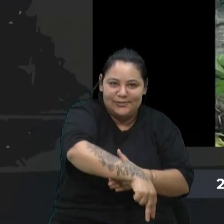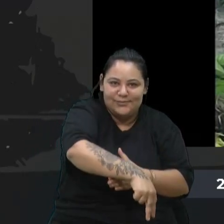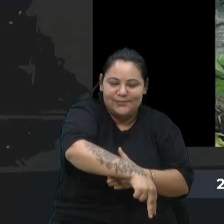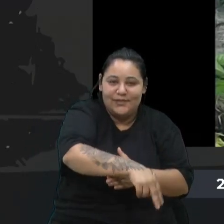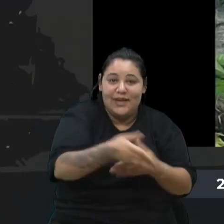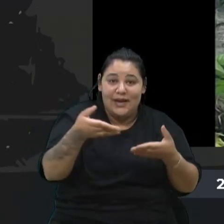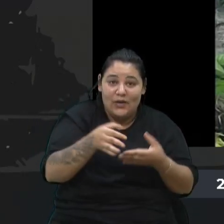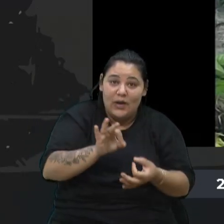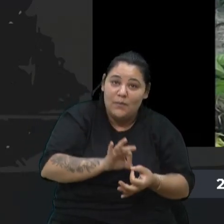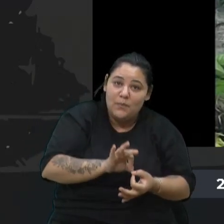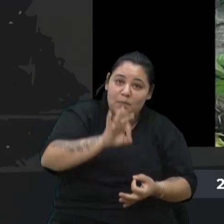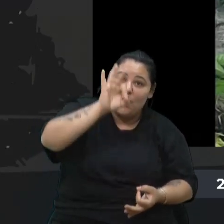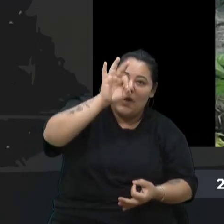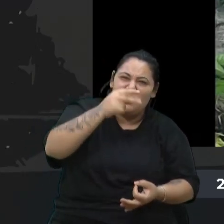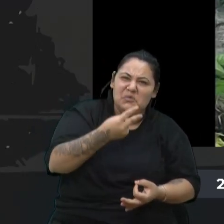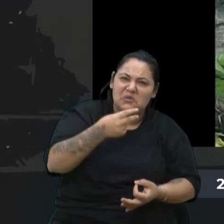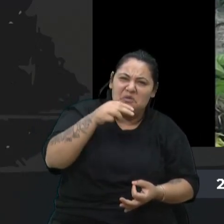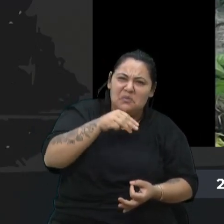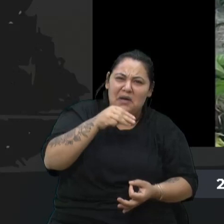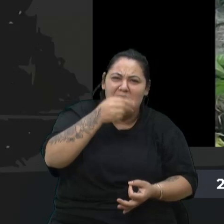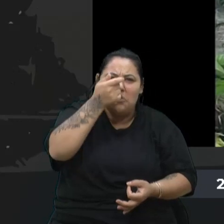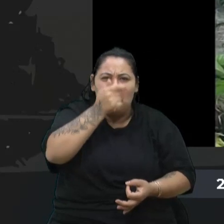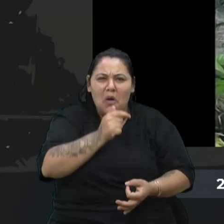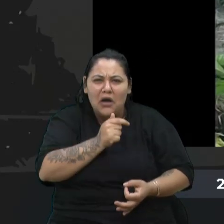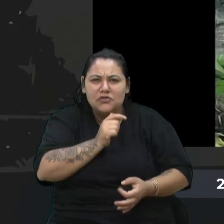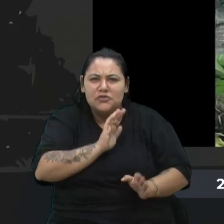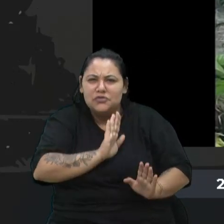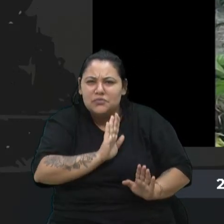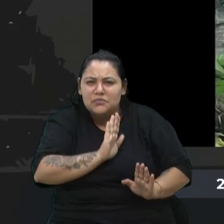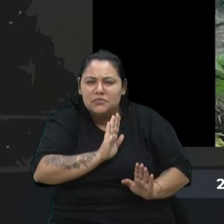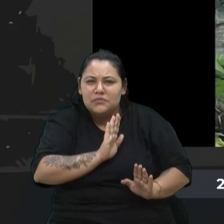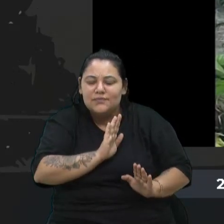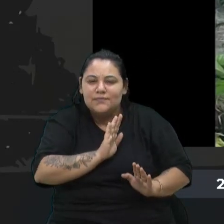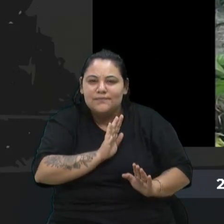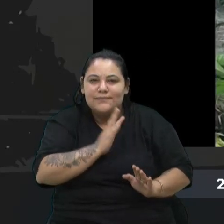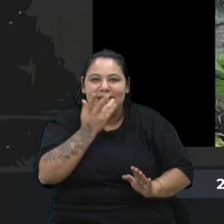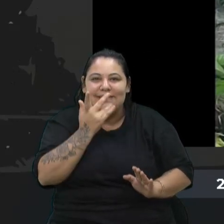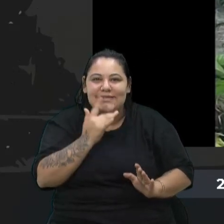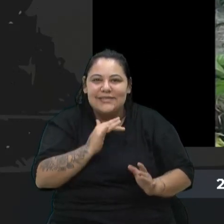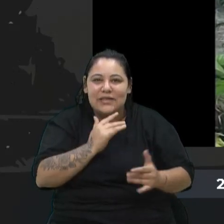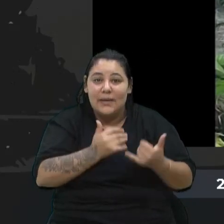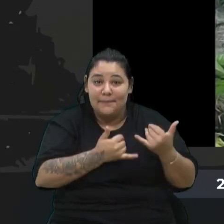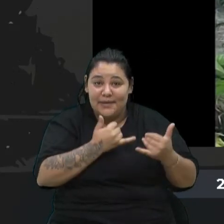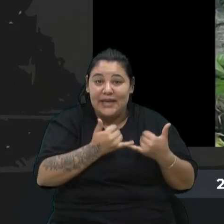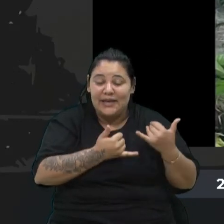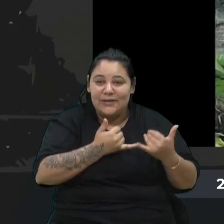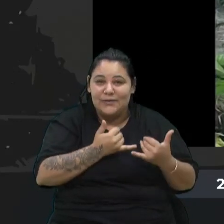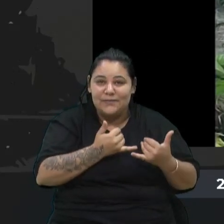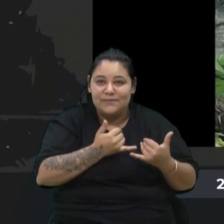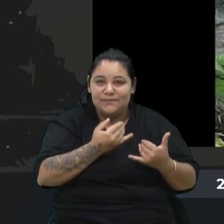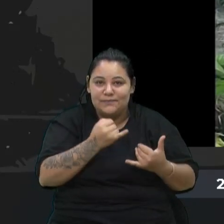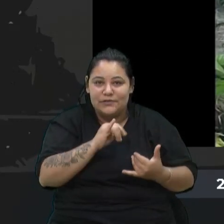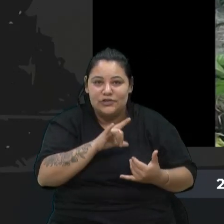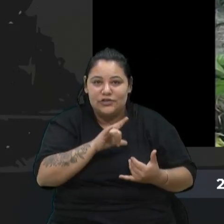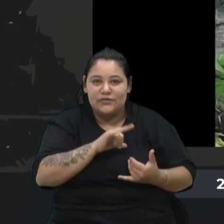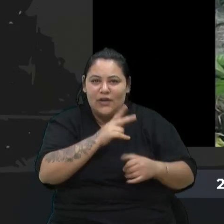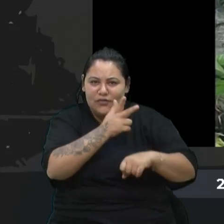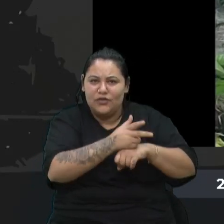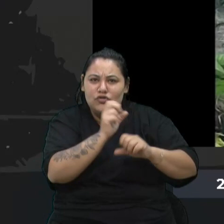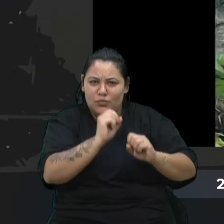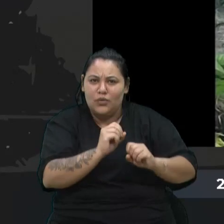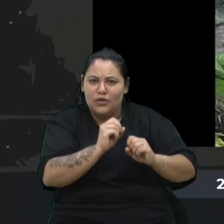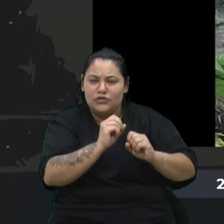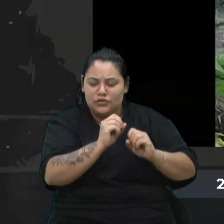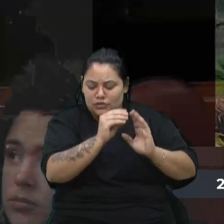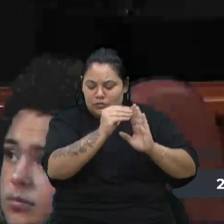o quê? Dois metros? Um pouco mais, um pouco menos. As crianças que vão brincar aí, se tiver o vídeo, pode colocar o vídeo,